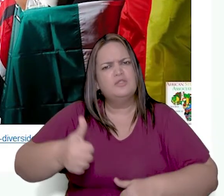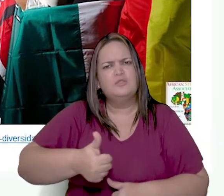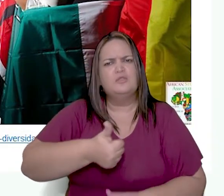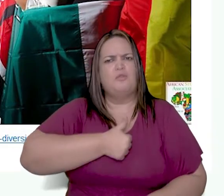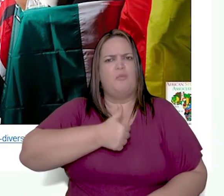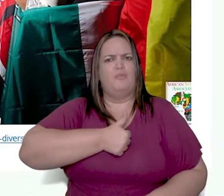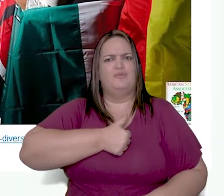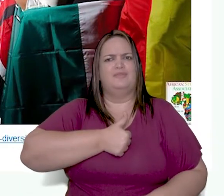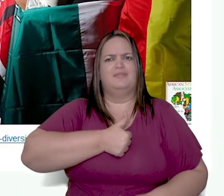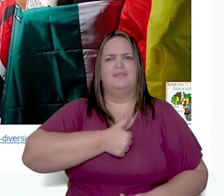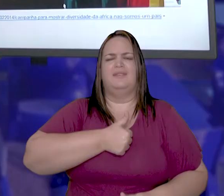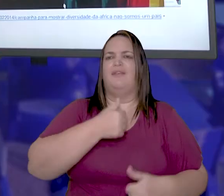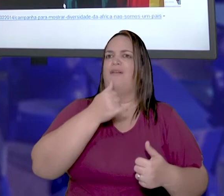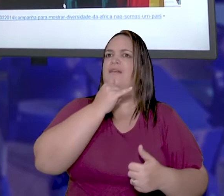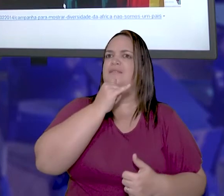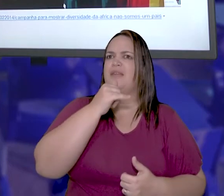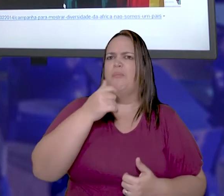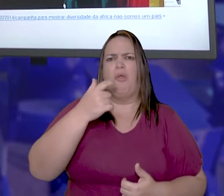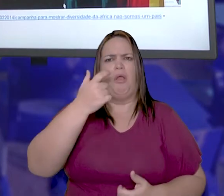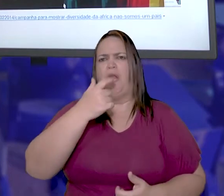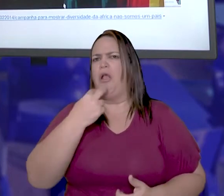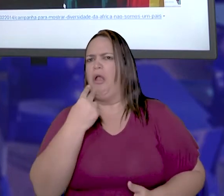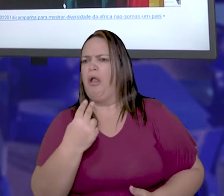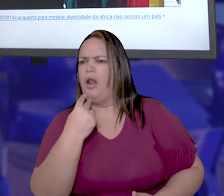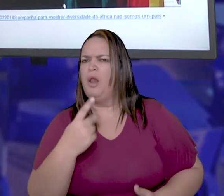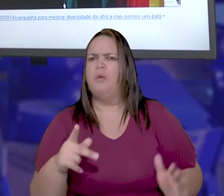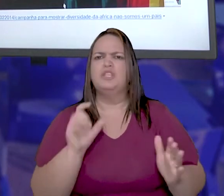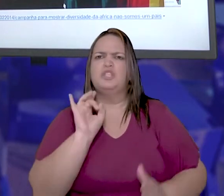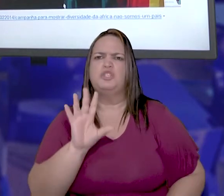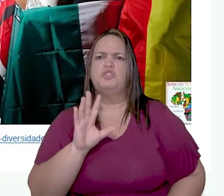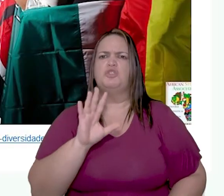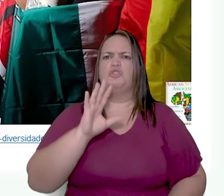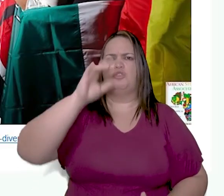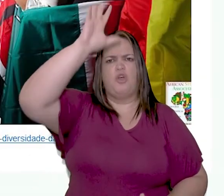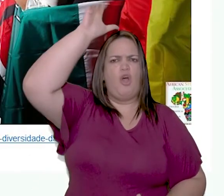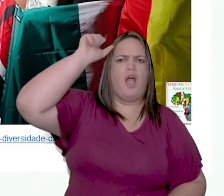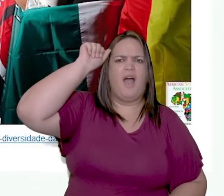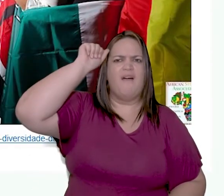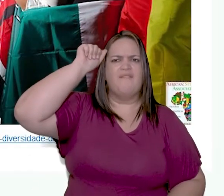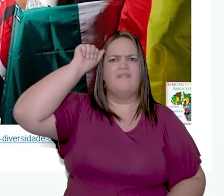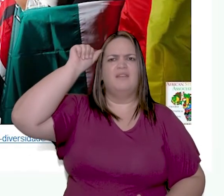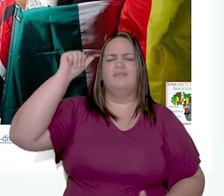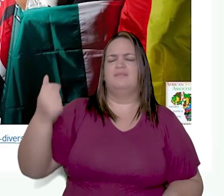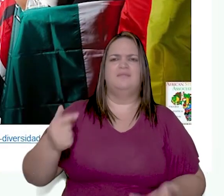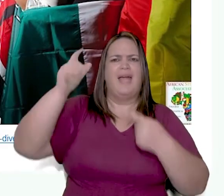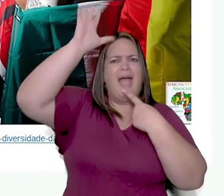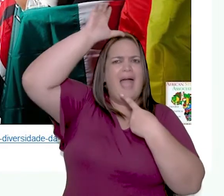traz uma mensagem muito positiva. Eu não falo africano.